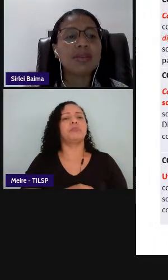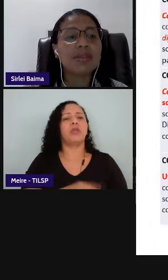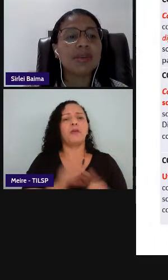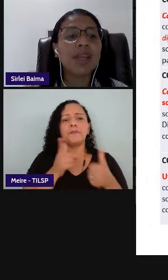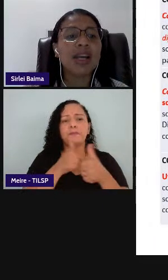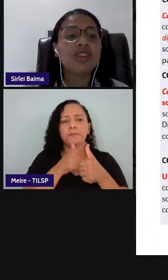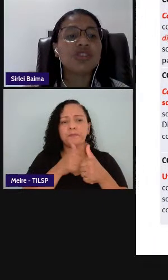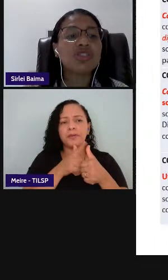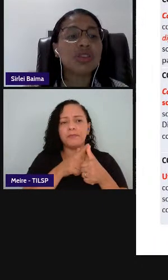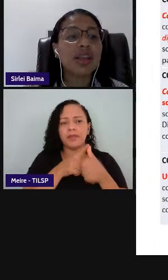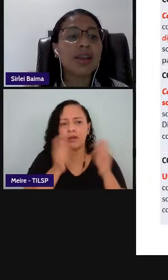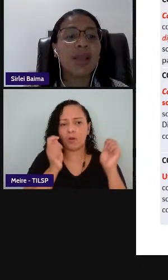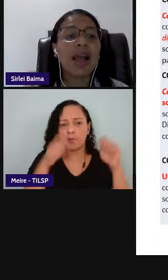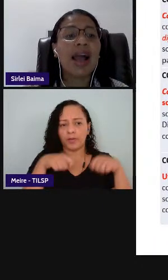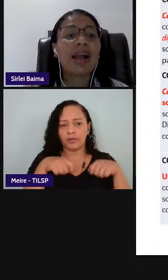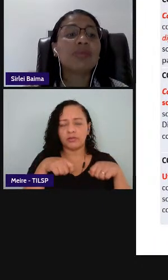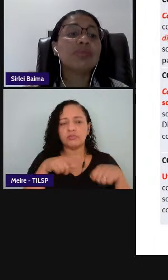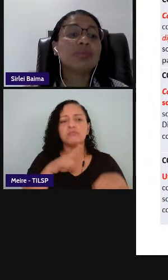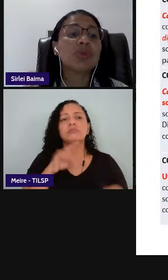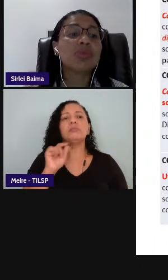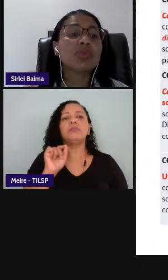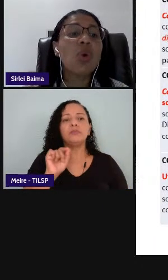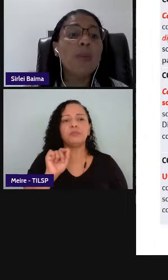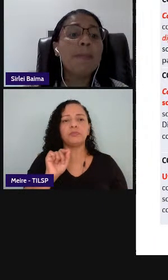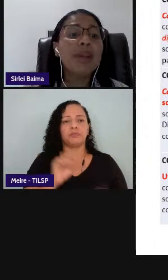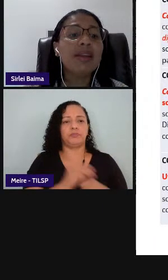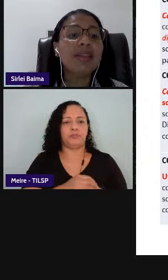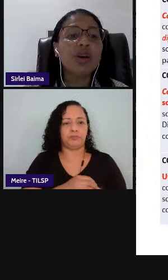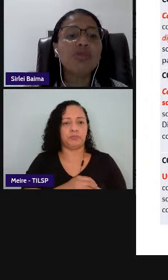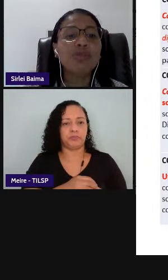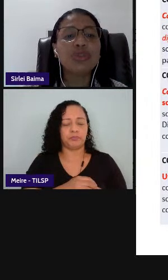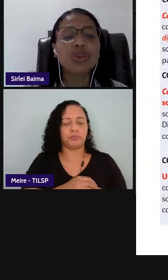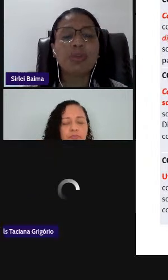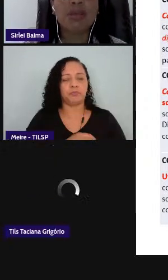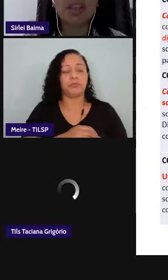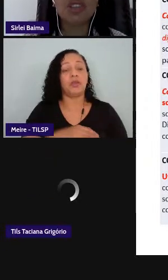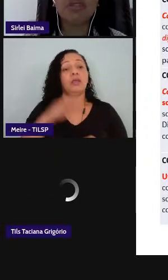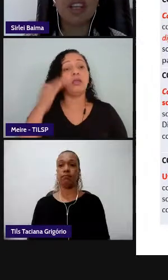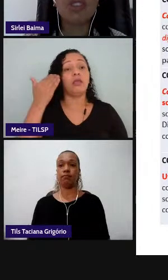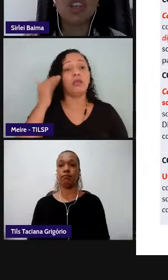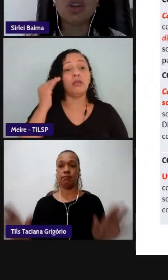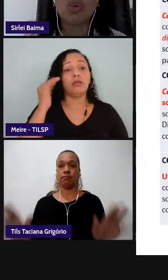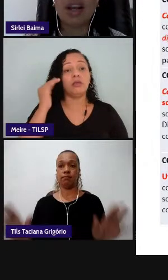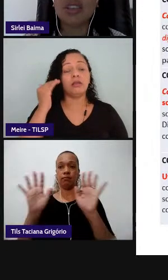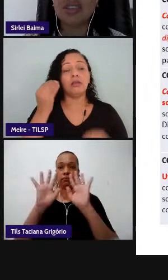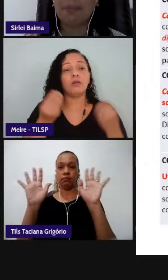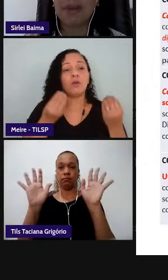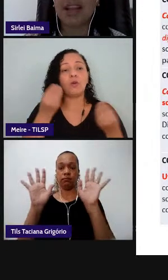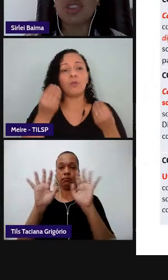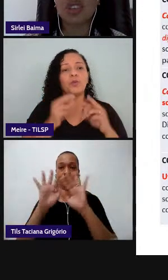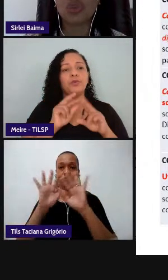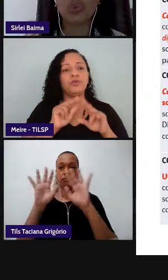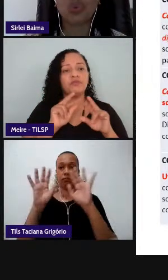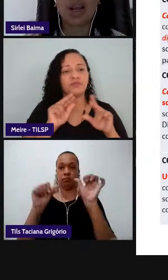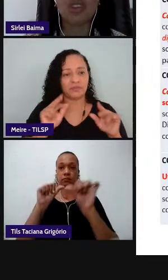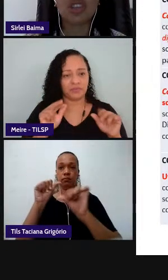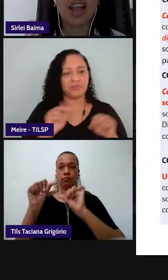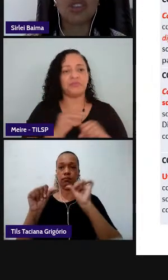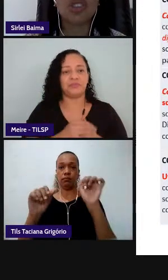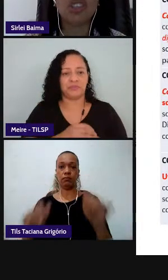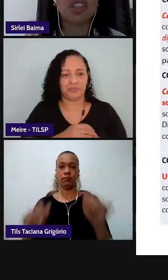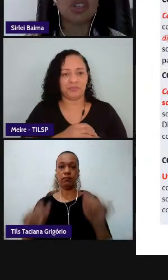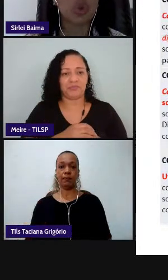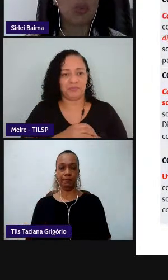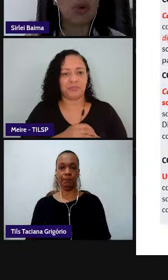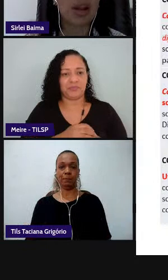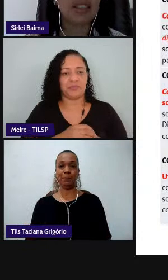competência a gente tem a compreender o funcionamento das diferentes linguagens e práticas culturais